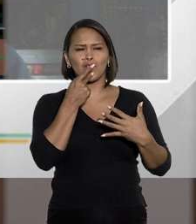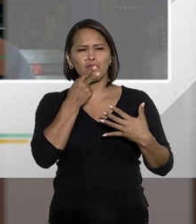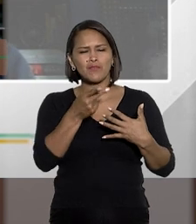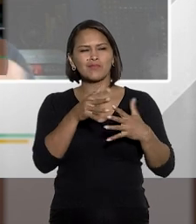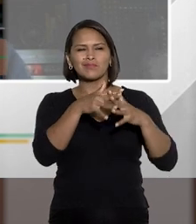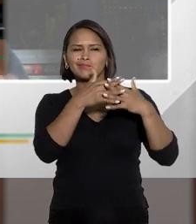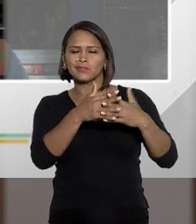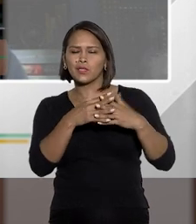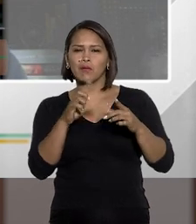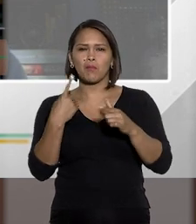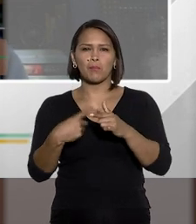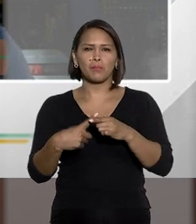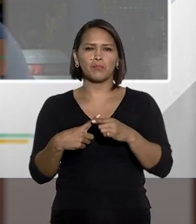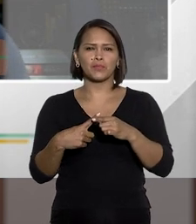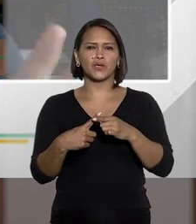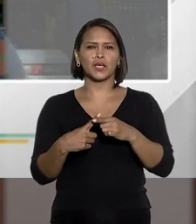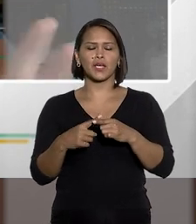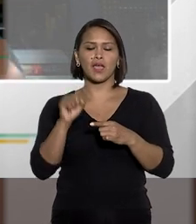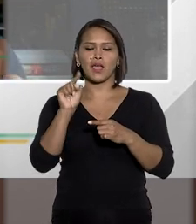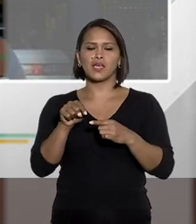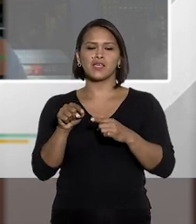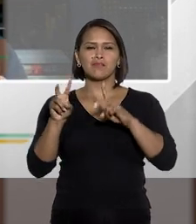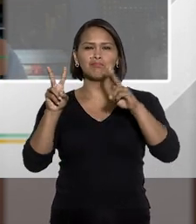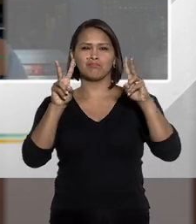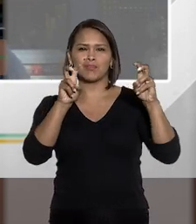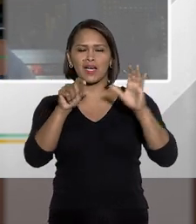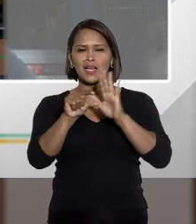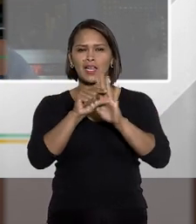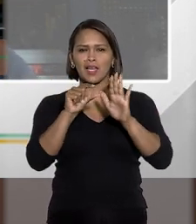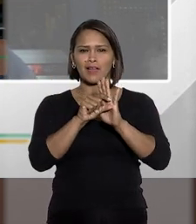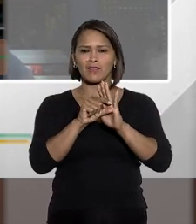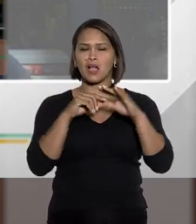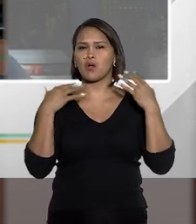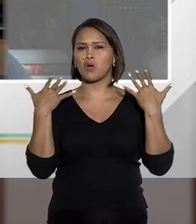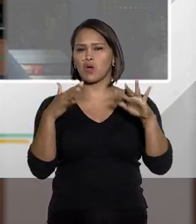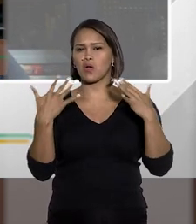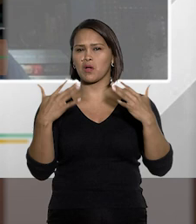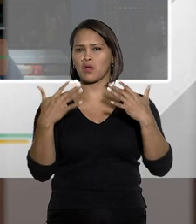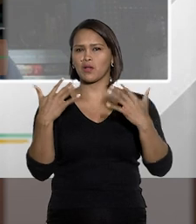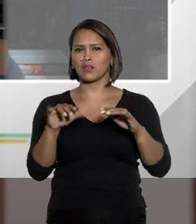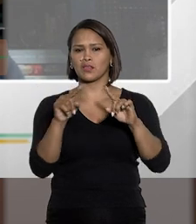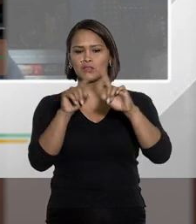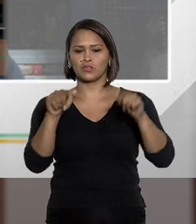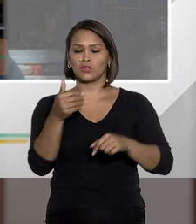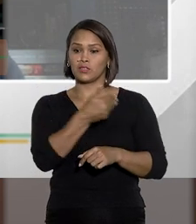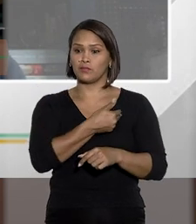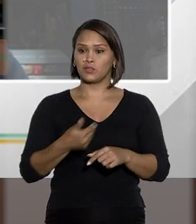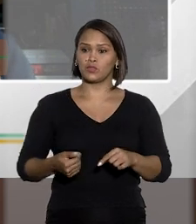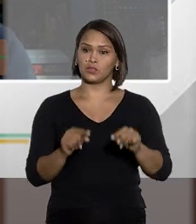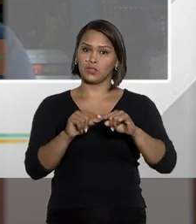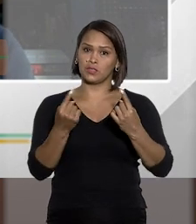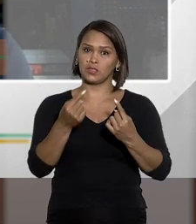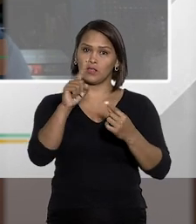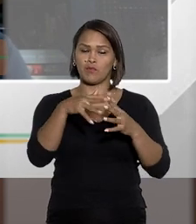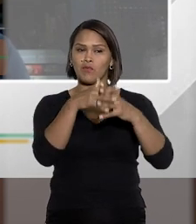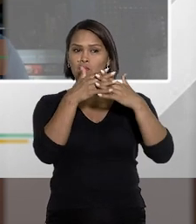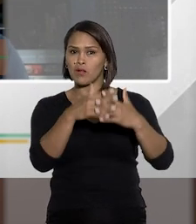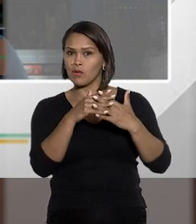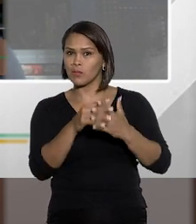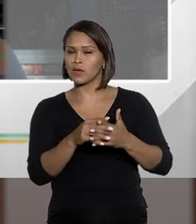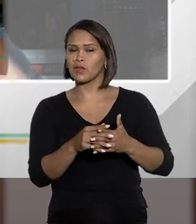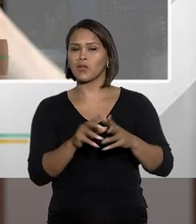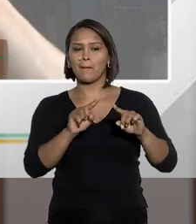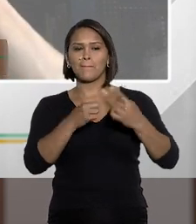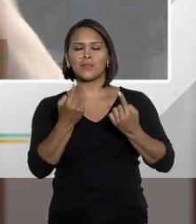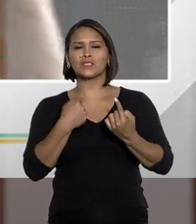Eu não vou falar em complicador, porque esse parágrafo foi muito comemorado entre os servidores, então eu não posso falar aqui num